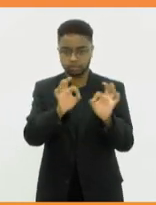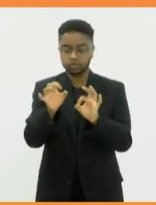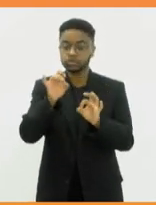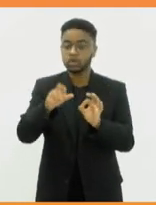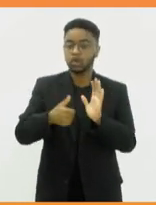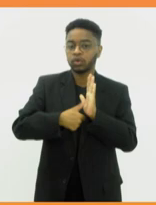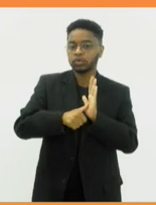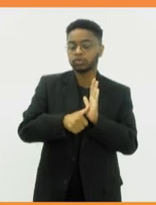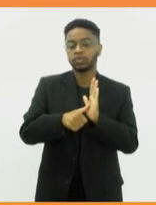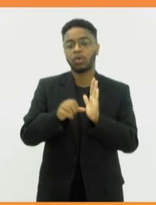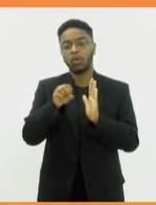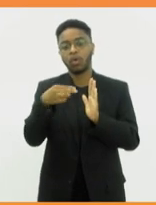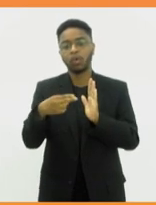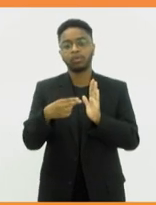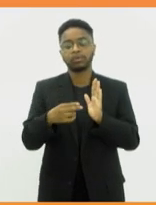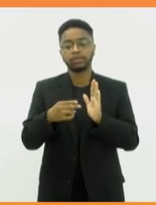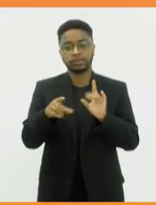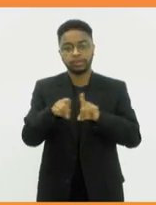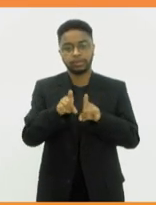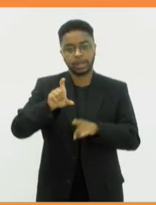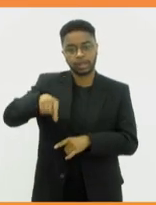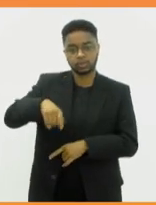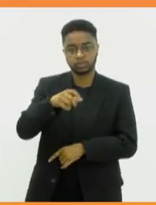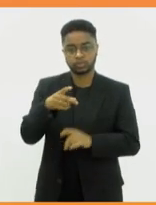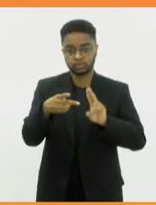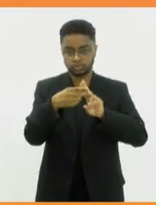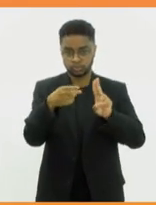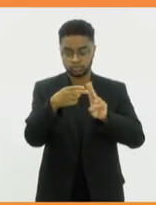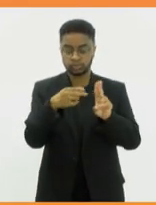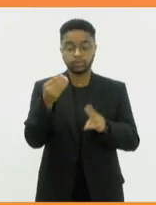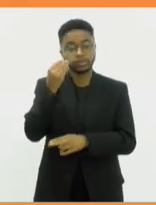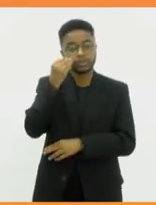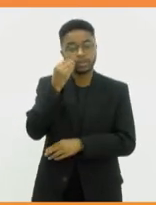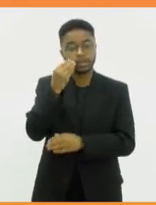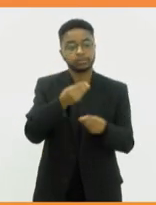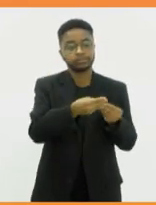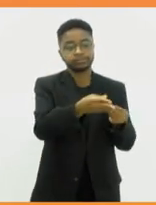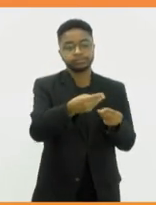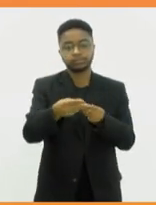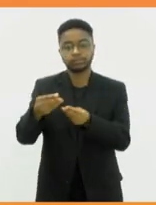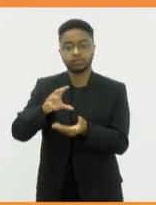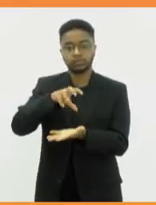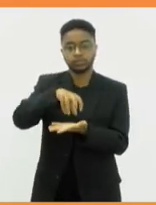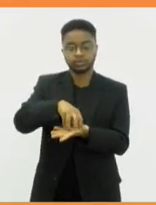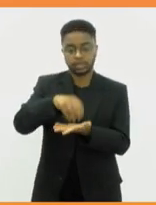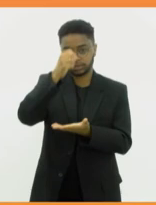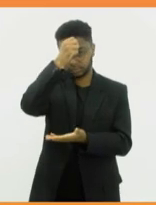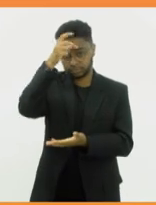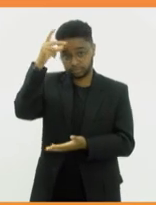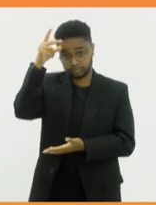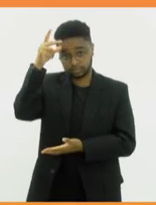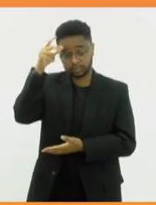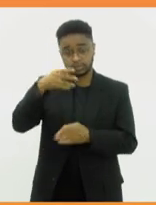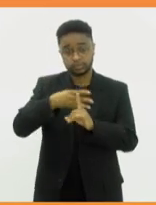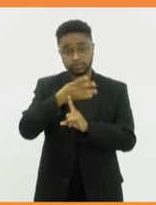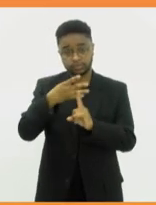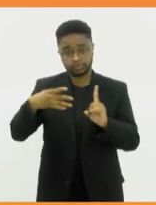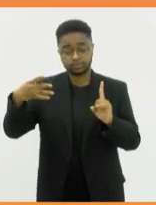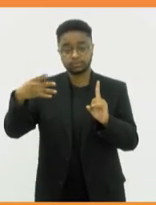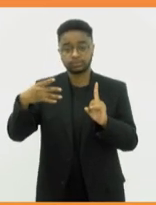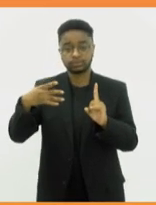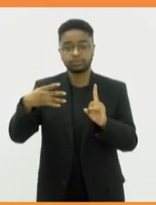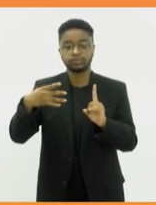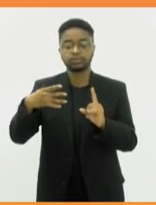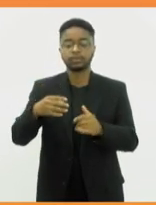foto e cartão do SUS. Autotestes de HIV estão sendo distribuídos no Centro Municipal de Referência LGBTQIA